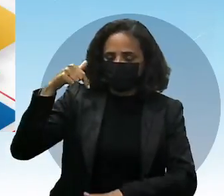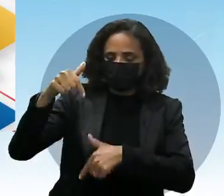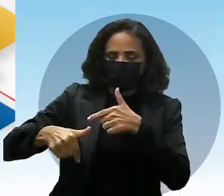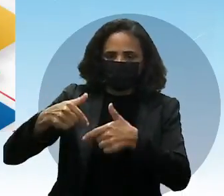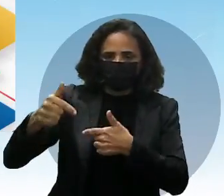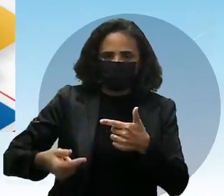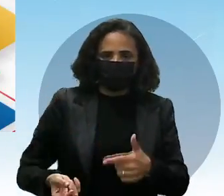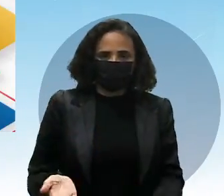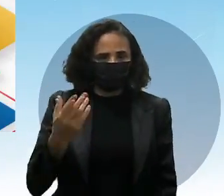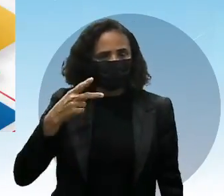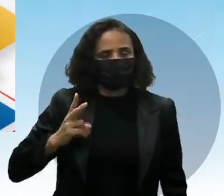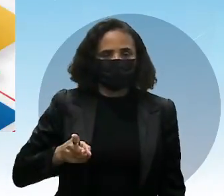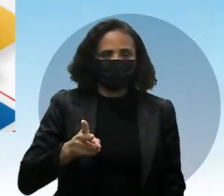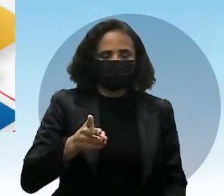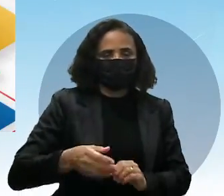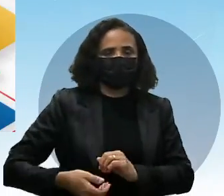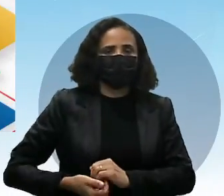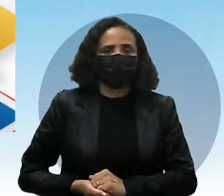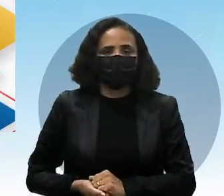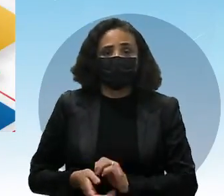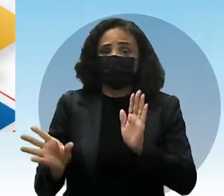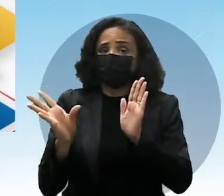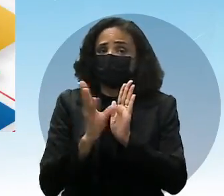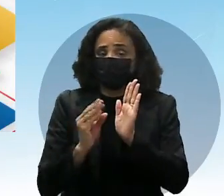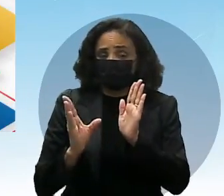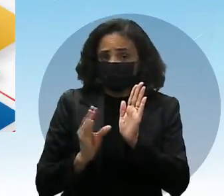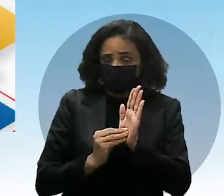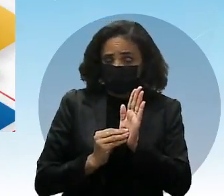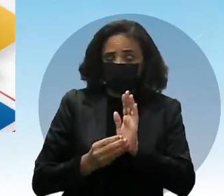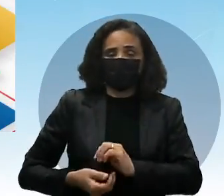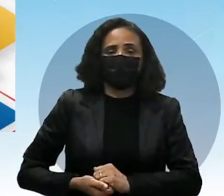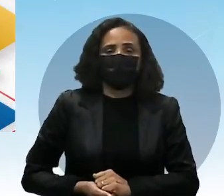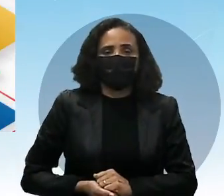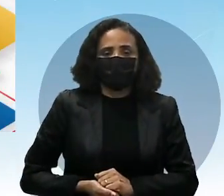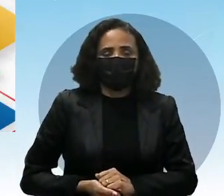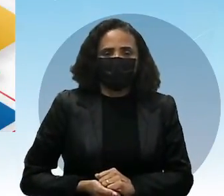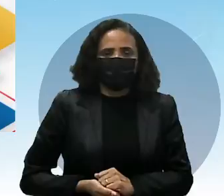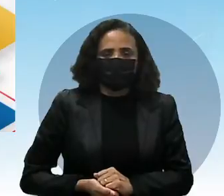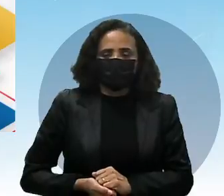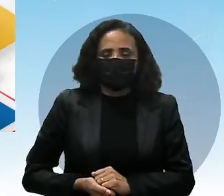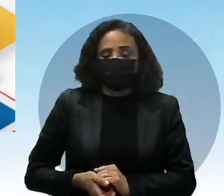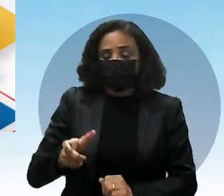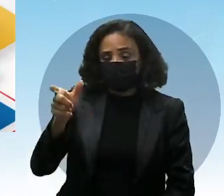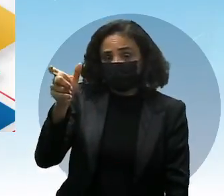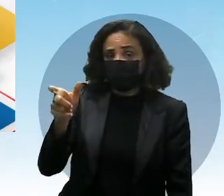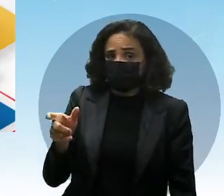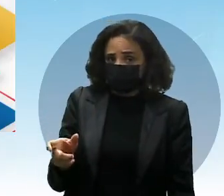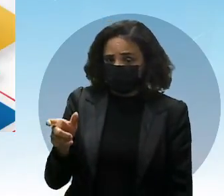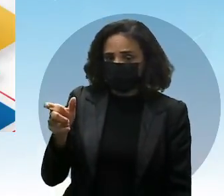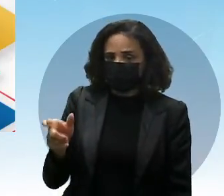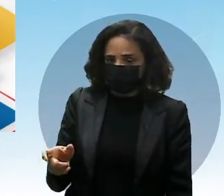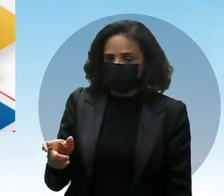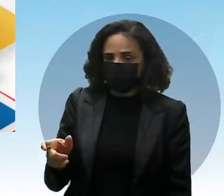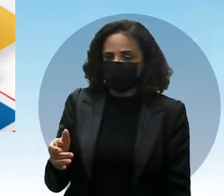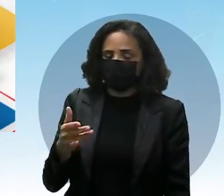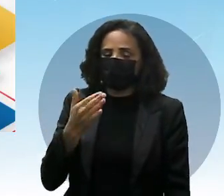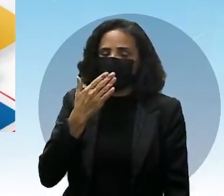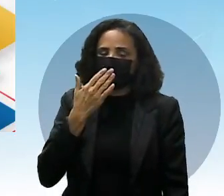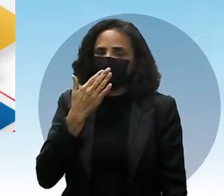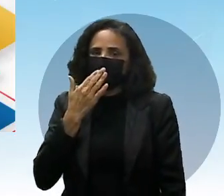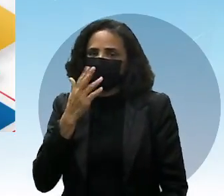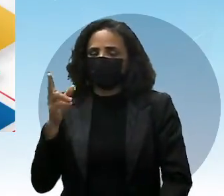Let's go! Então, basicamente, o contexto é esse. O bonitinho, de camisa green,